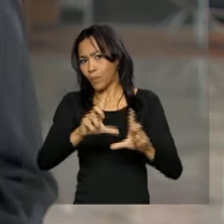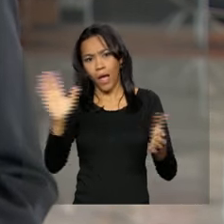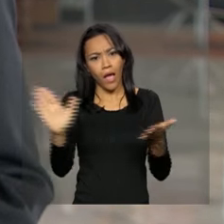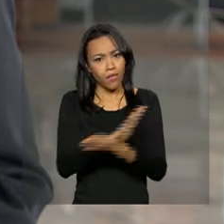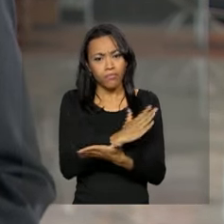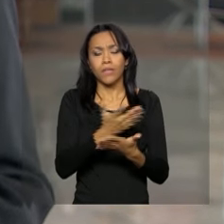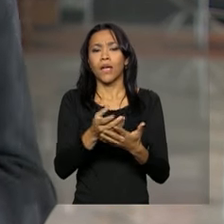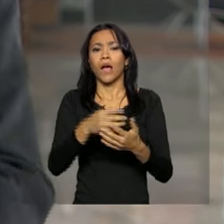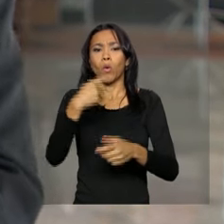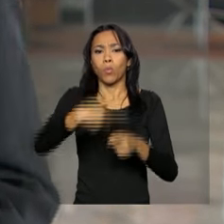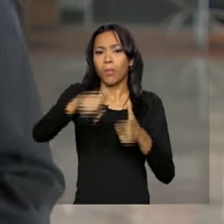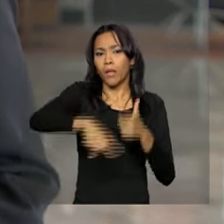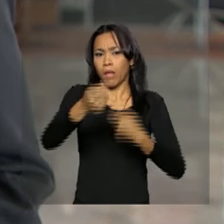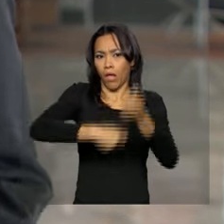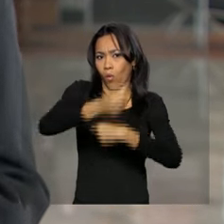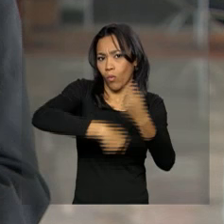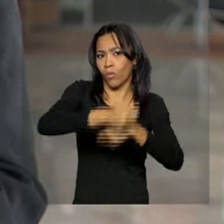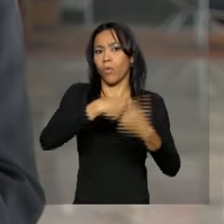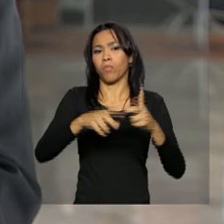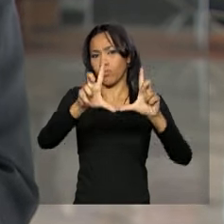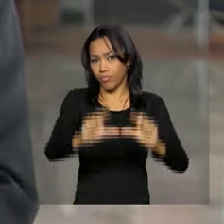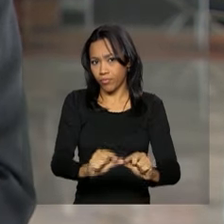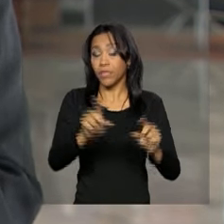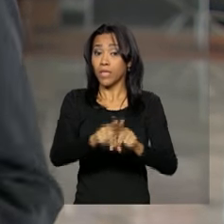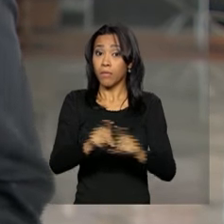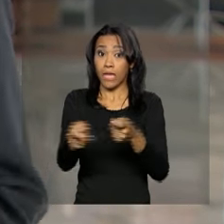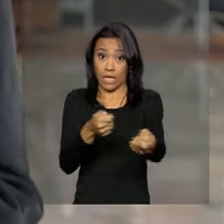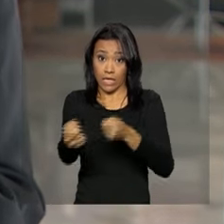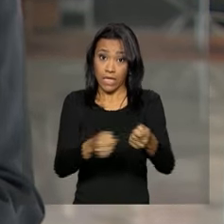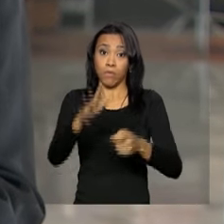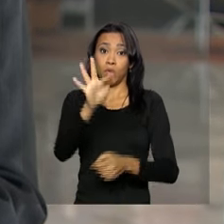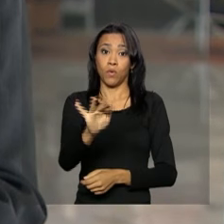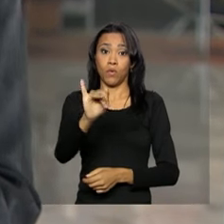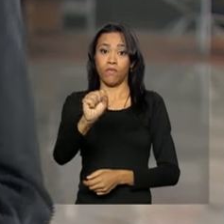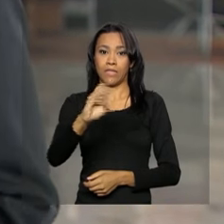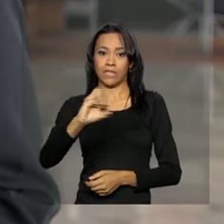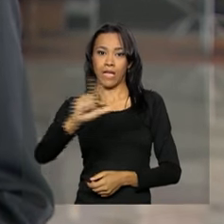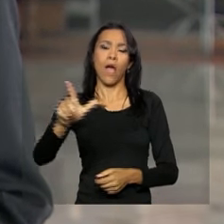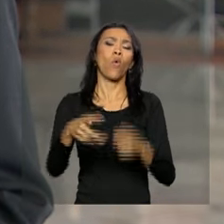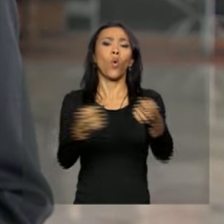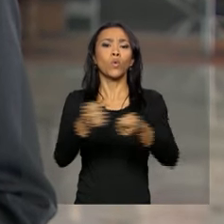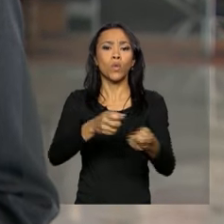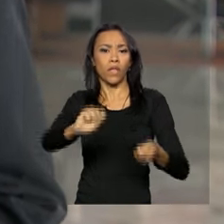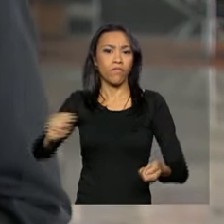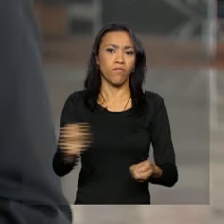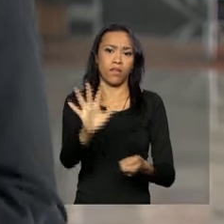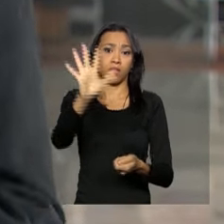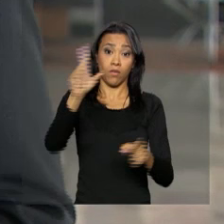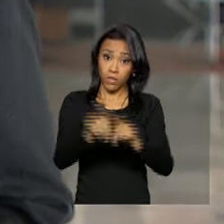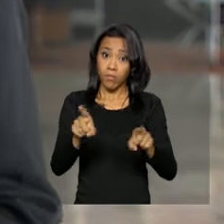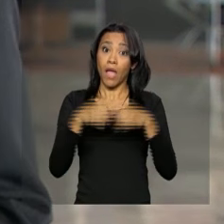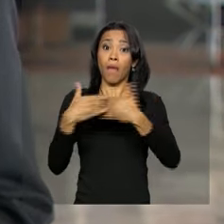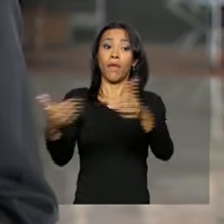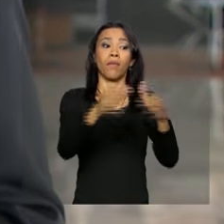e com um compromisso com o compromisso mantido com o equilíbrio fiscal, controle da inflação, geração de emprego e renda